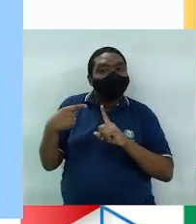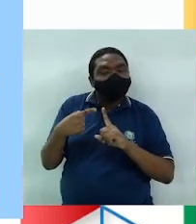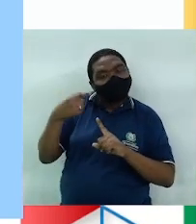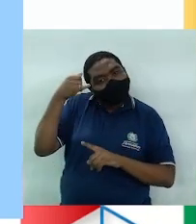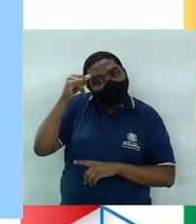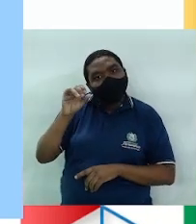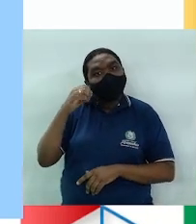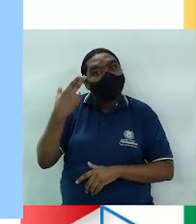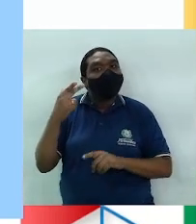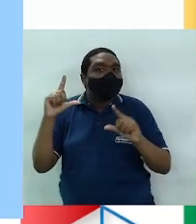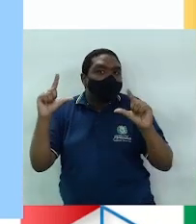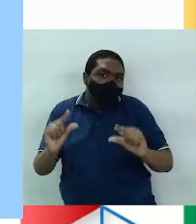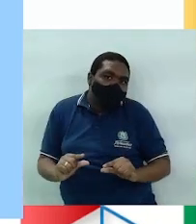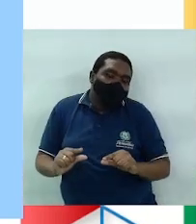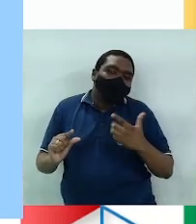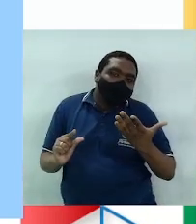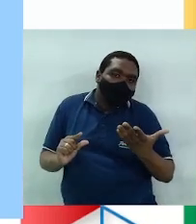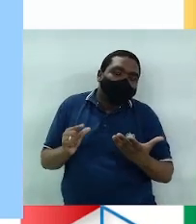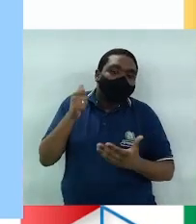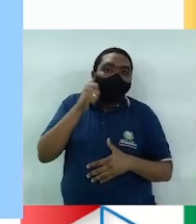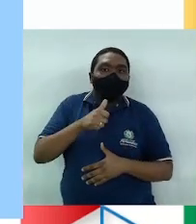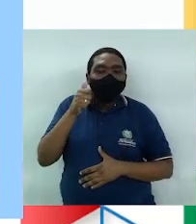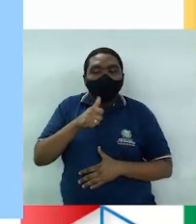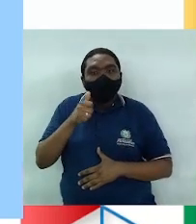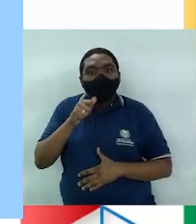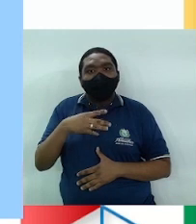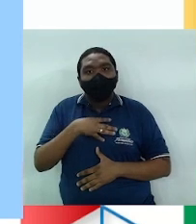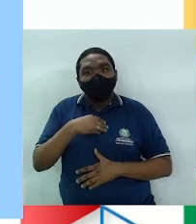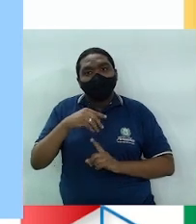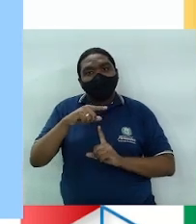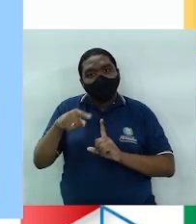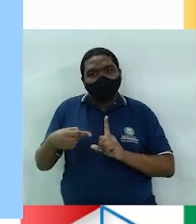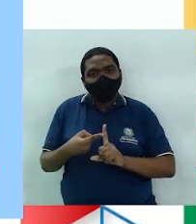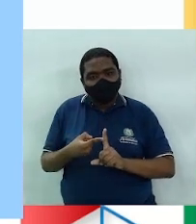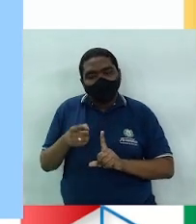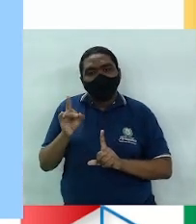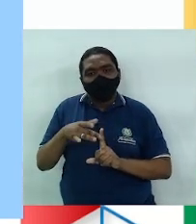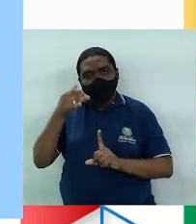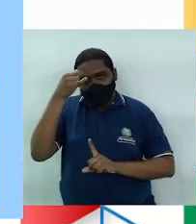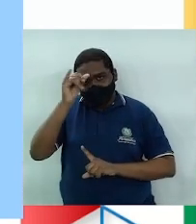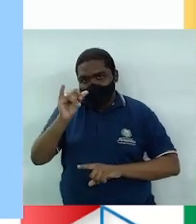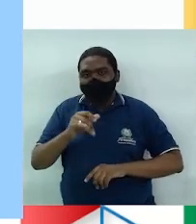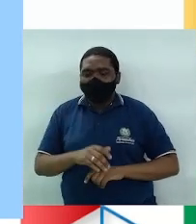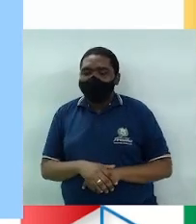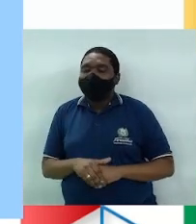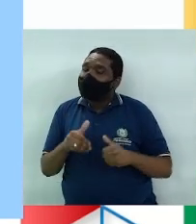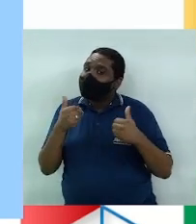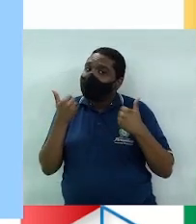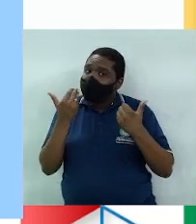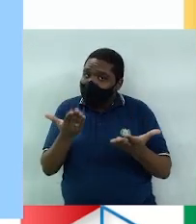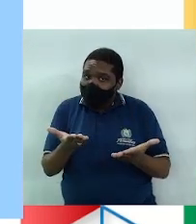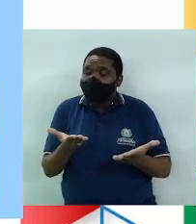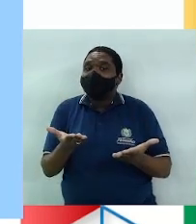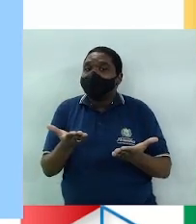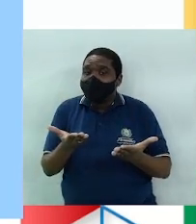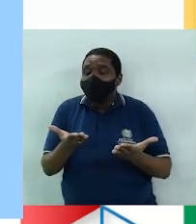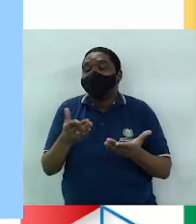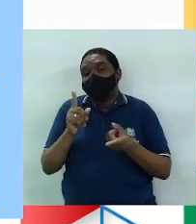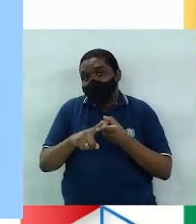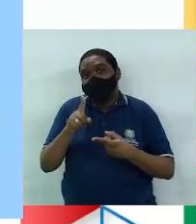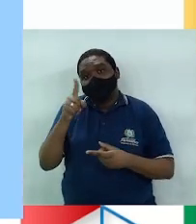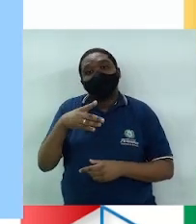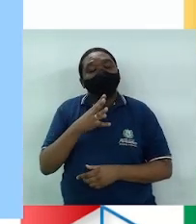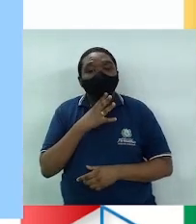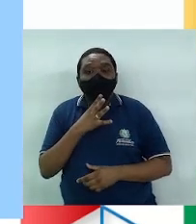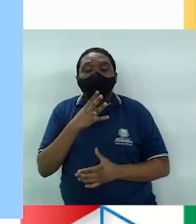ou reduzir a propensão de uma mulher de se tornar grávida ou dar à luz. Essas condições também são conhecidas